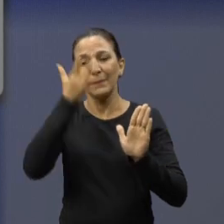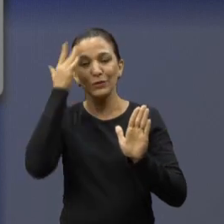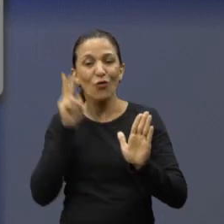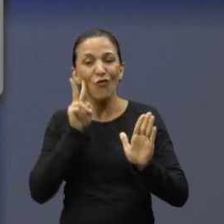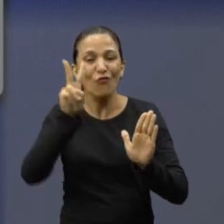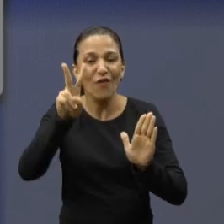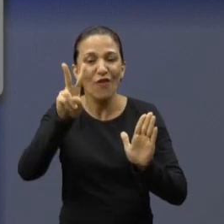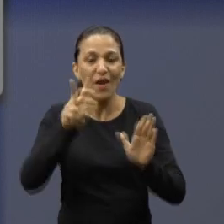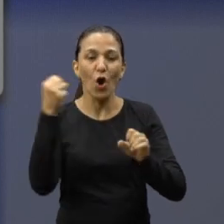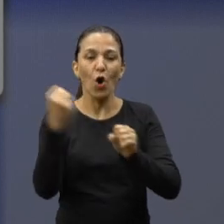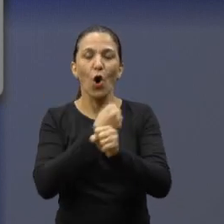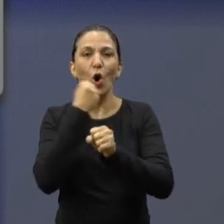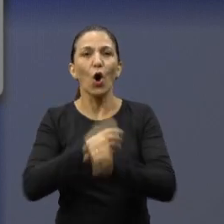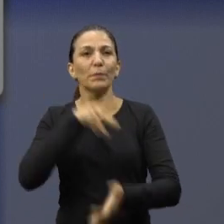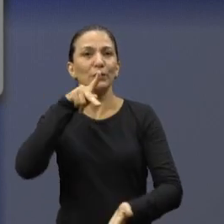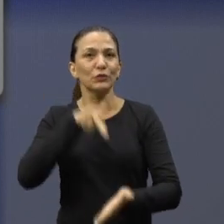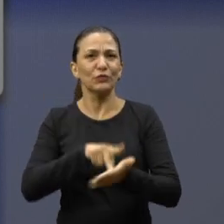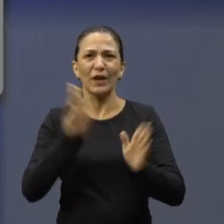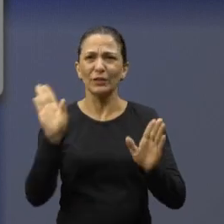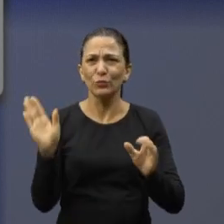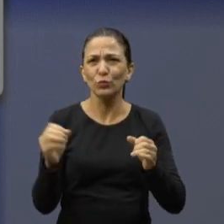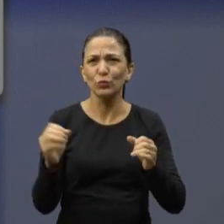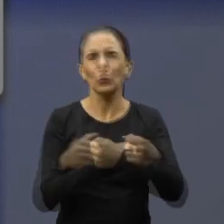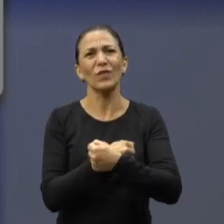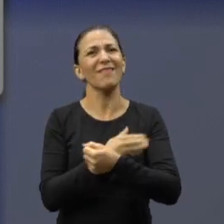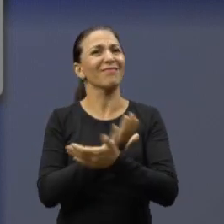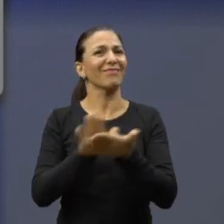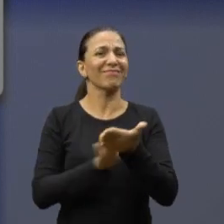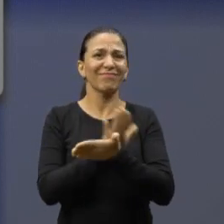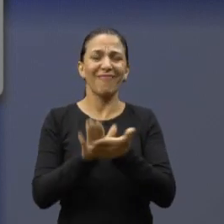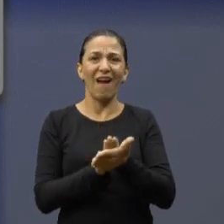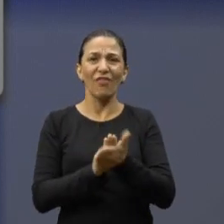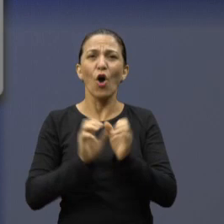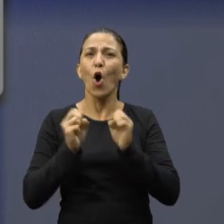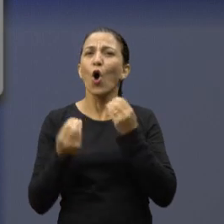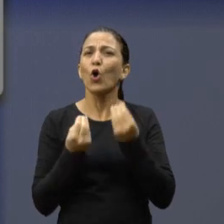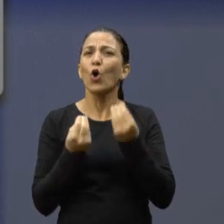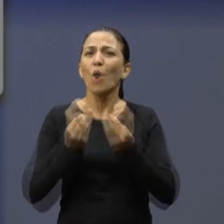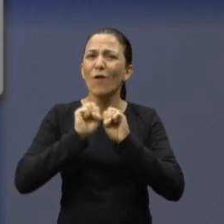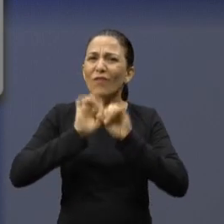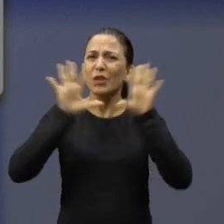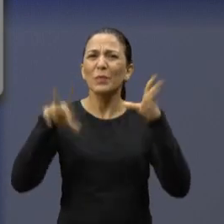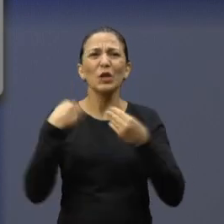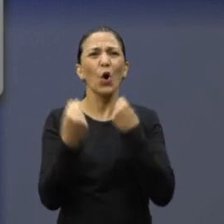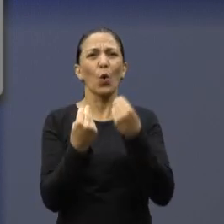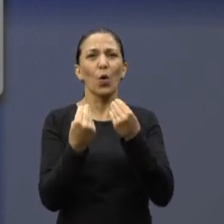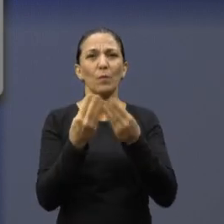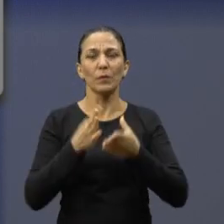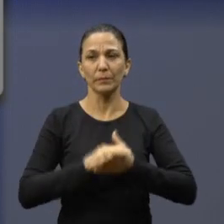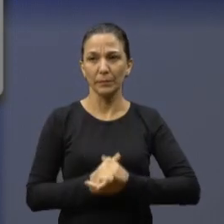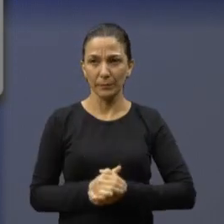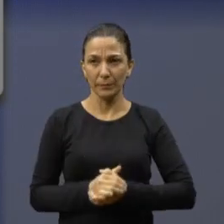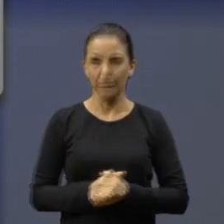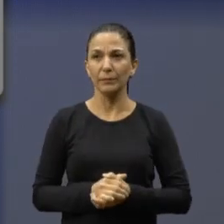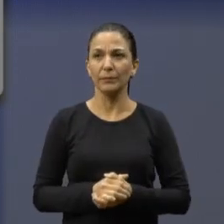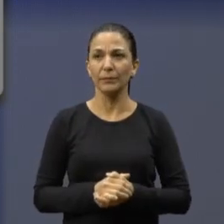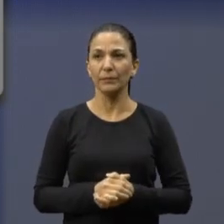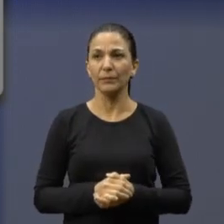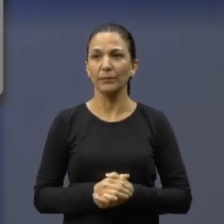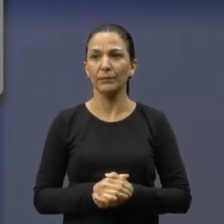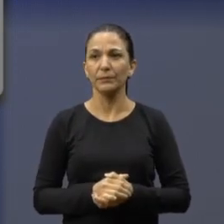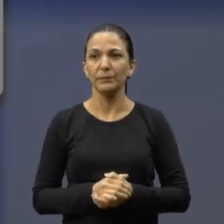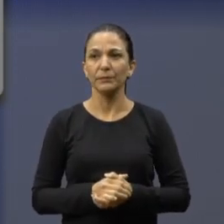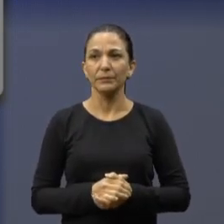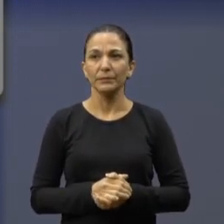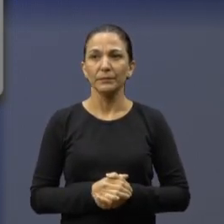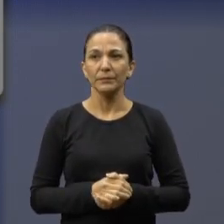e não proibir e esconder. Repito, aonde está a transparência? Finalizando, último slide.